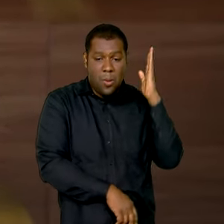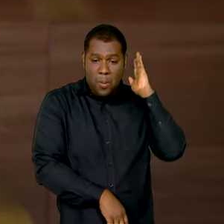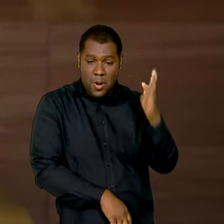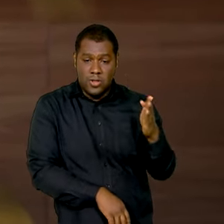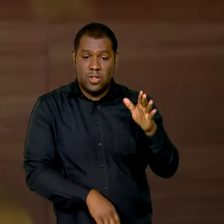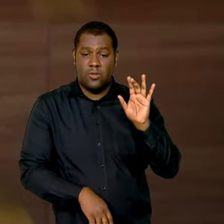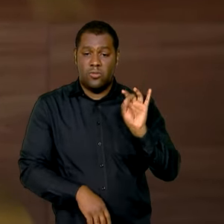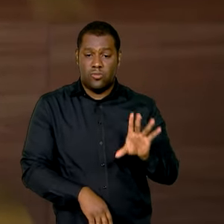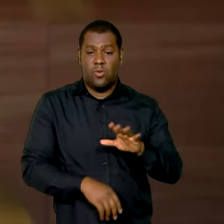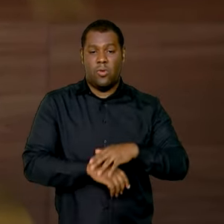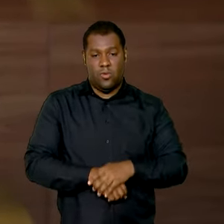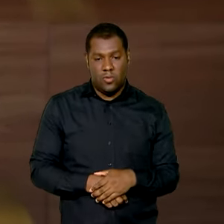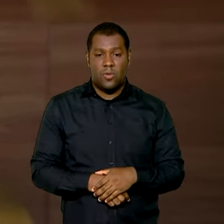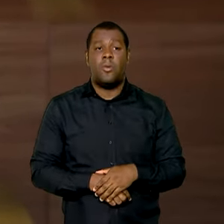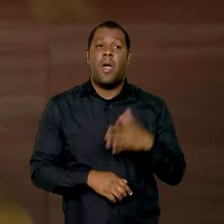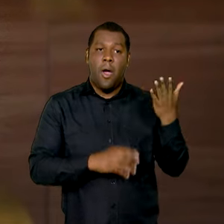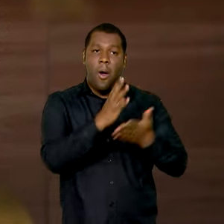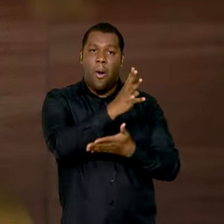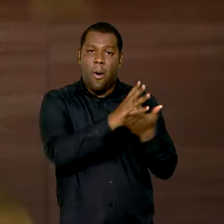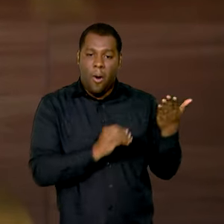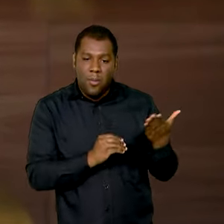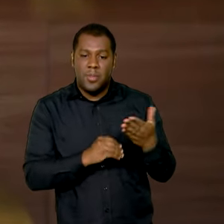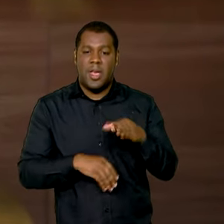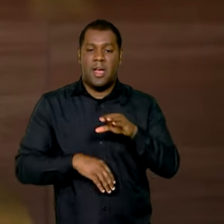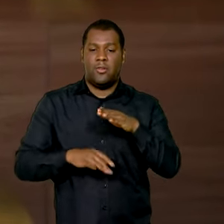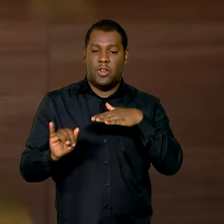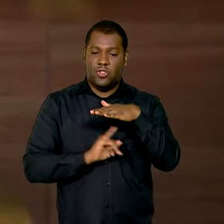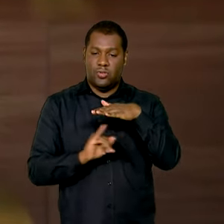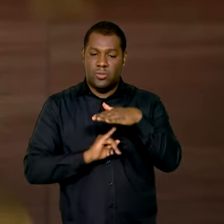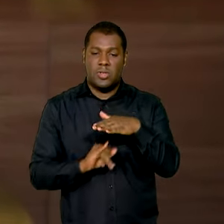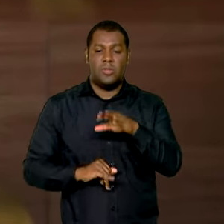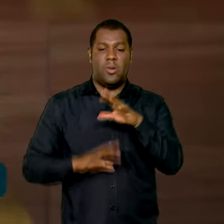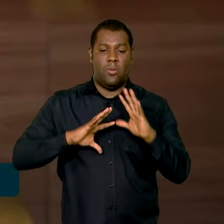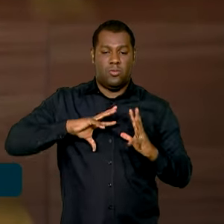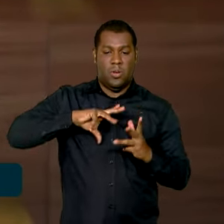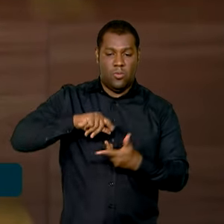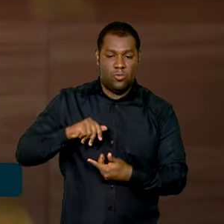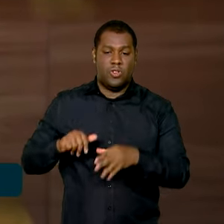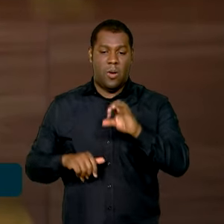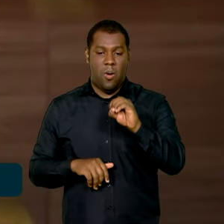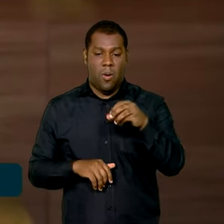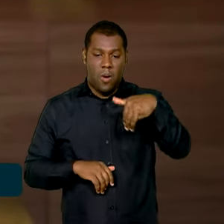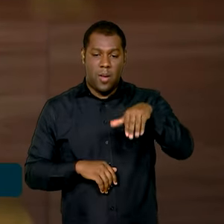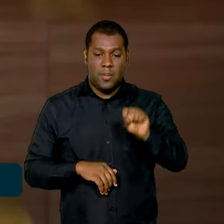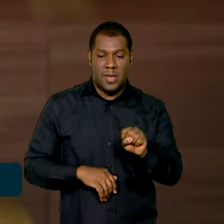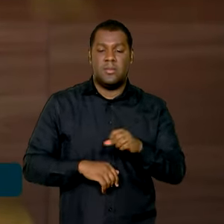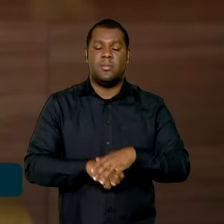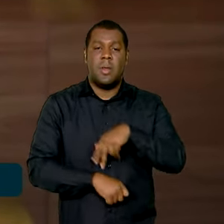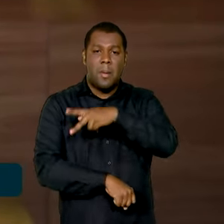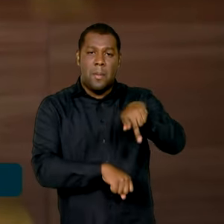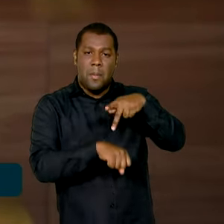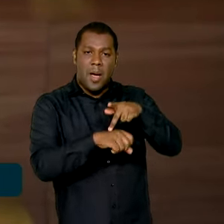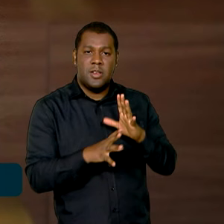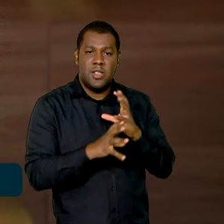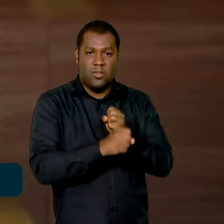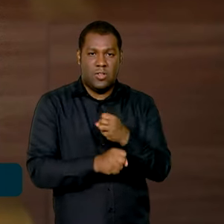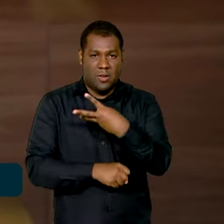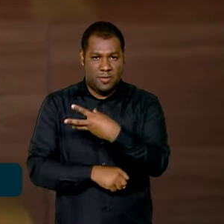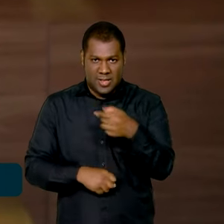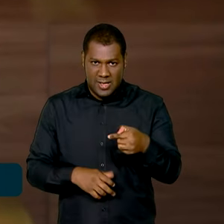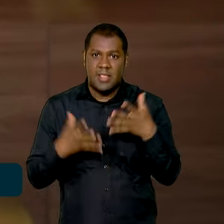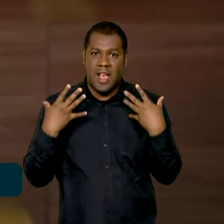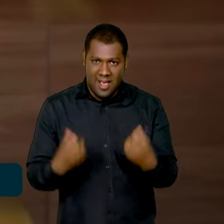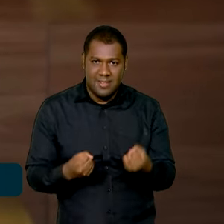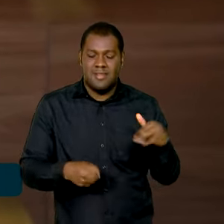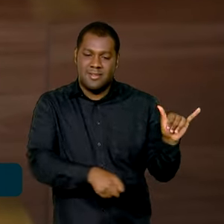Organização Mundial da Saúde. Mais de 37 países já adotaram essa estratégia e